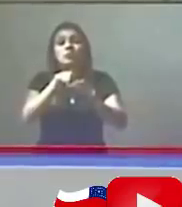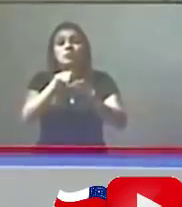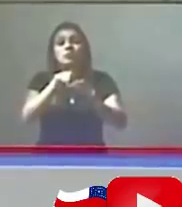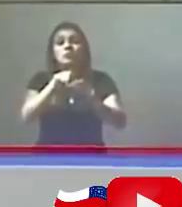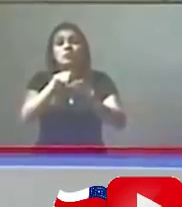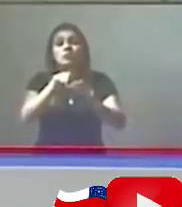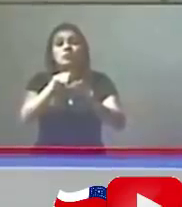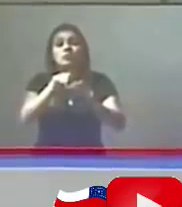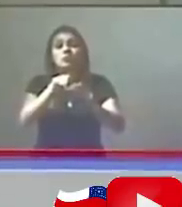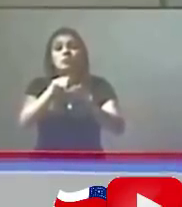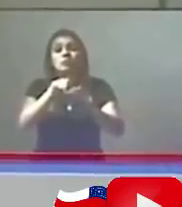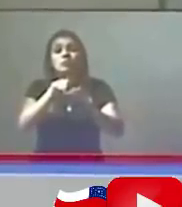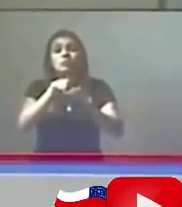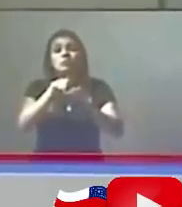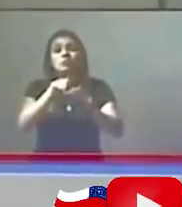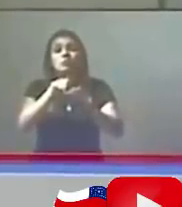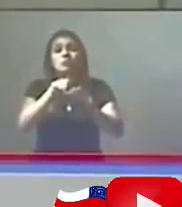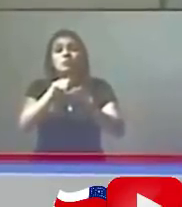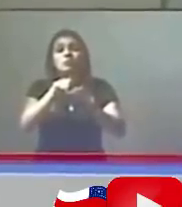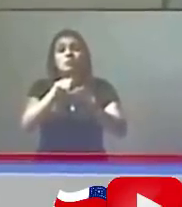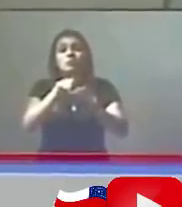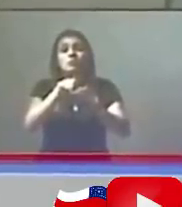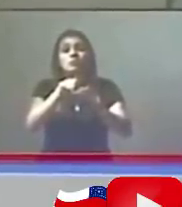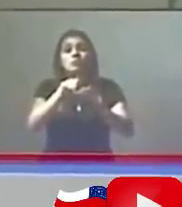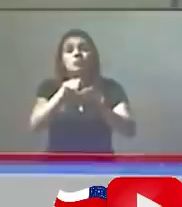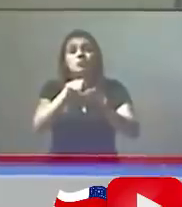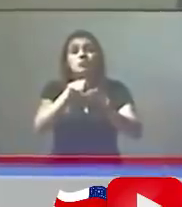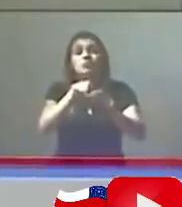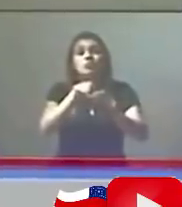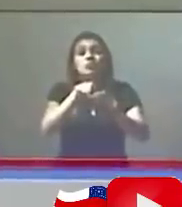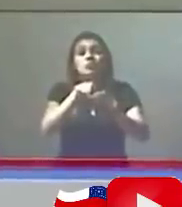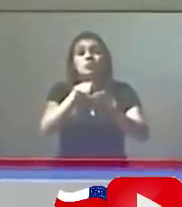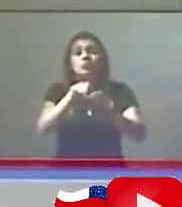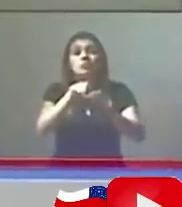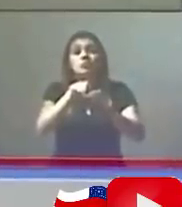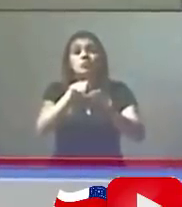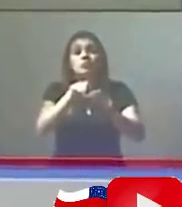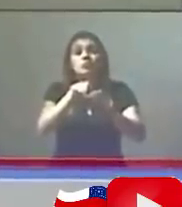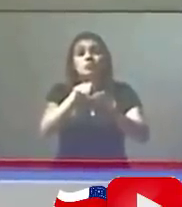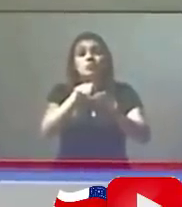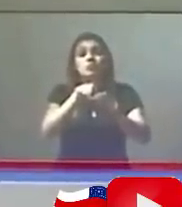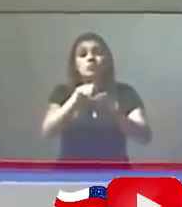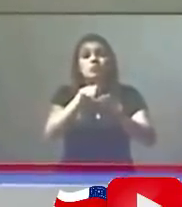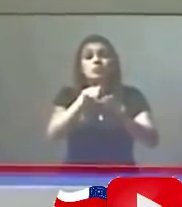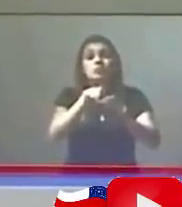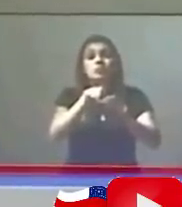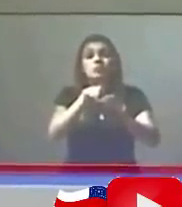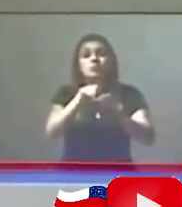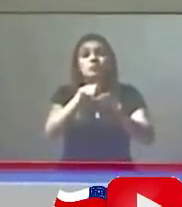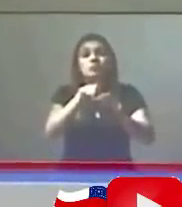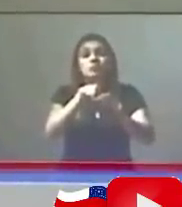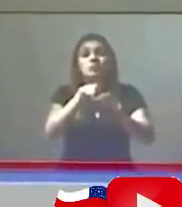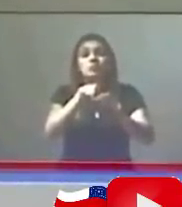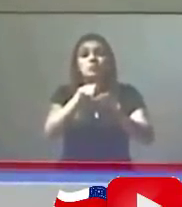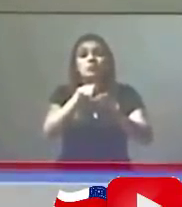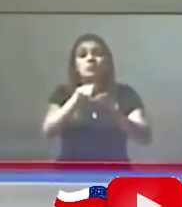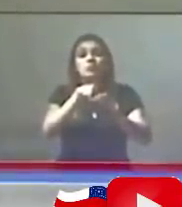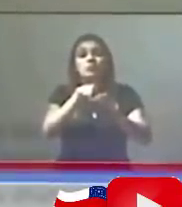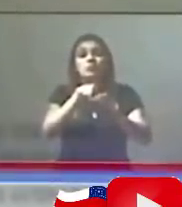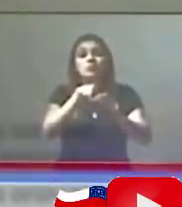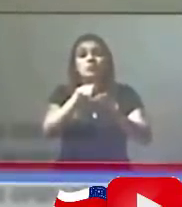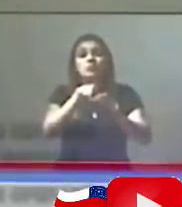Ô, o senhor também é velho, viu, igual a mim. O senhor também está no bico do urubu. Mas não rogue, não. Não diga isso pro povo, não. Pelo amor de Jesus Cristo. Oi?